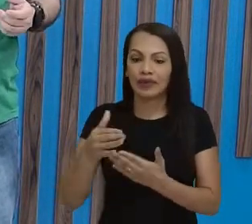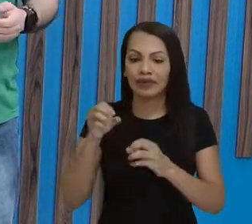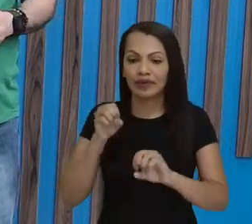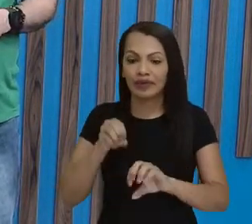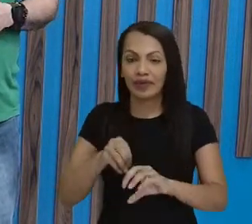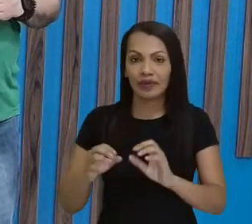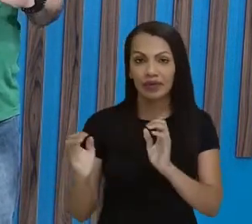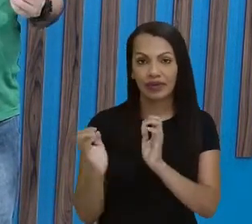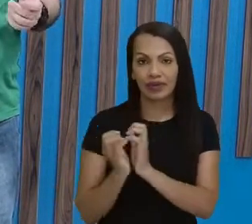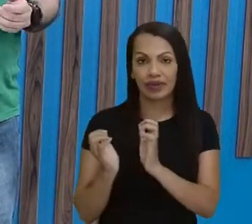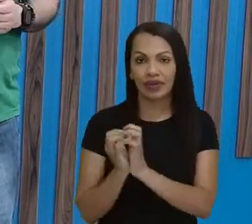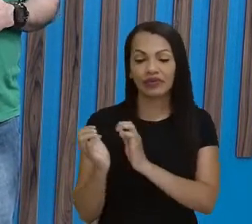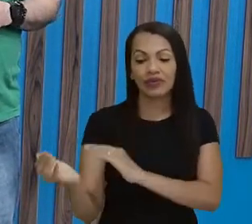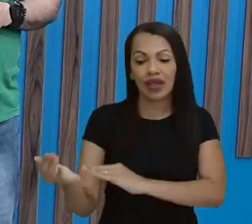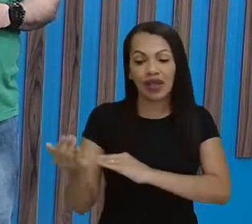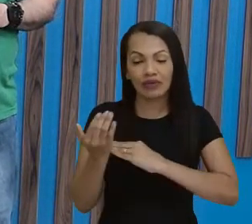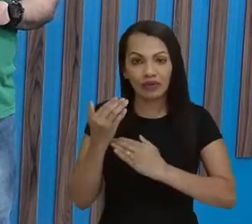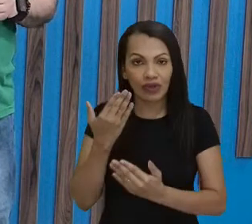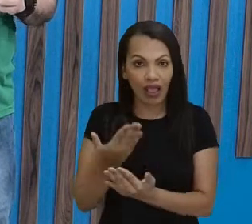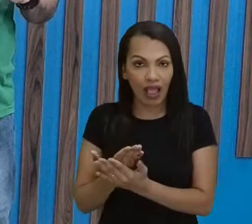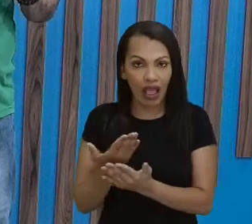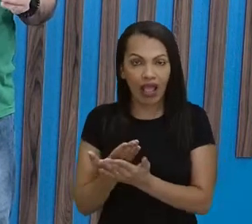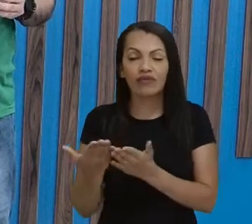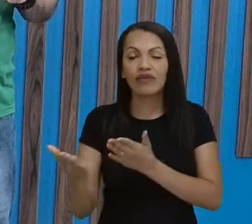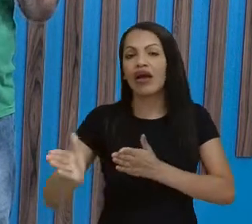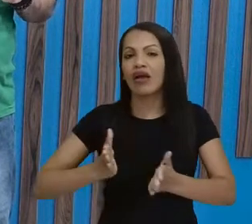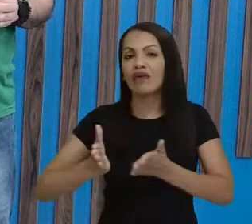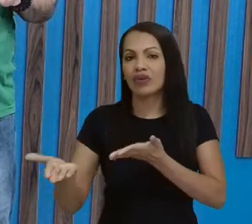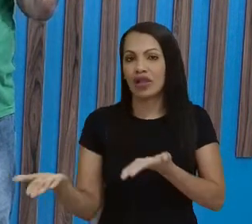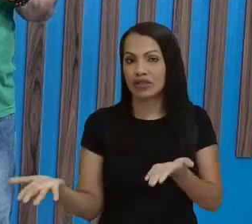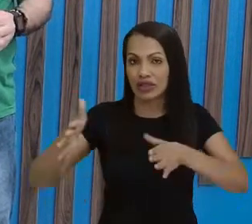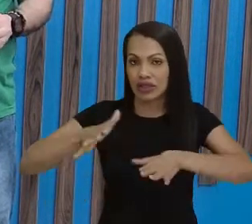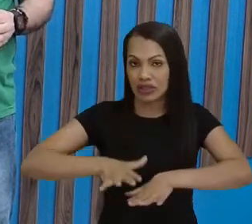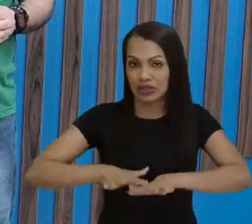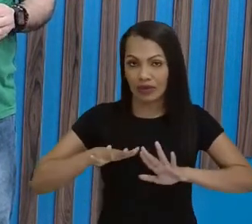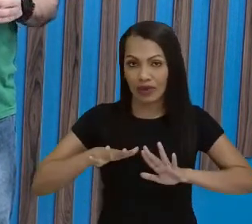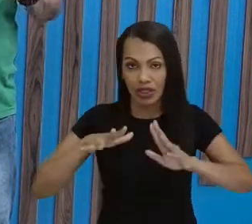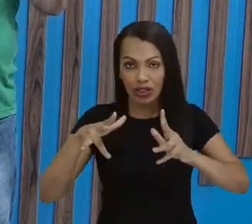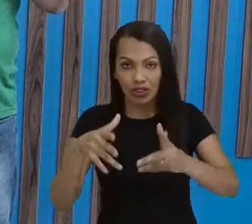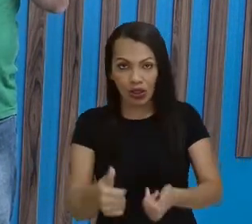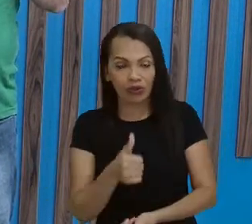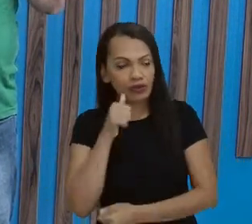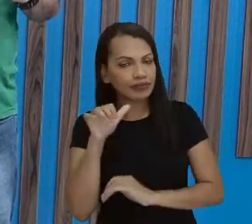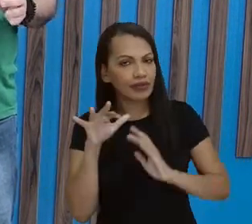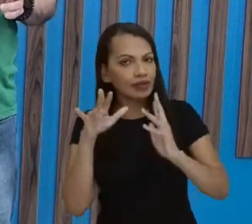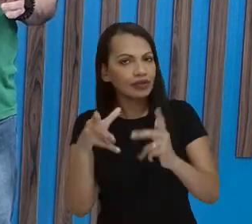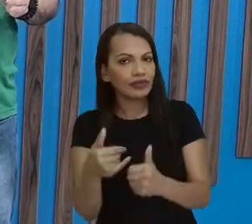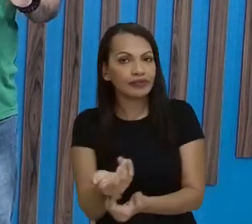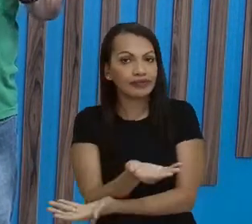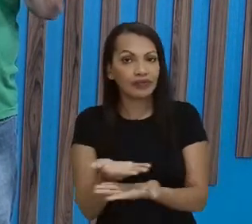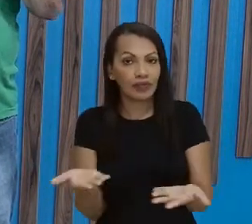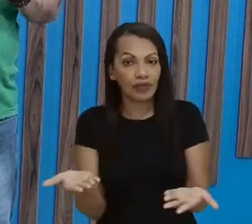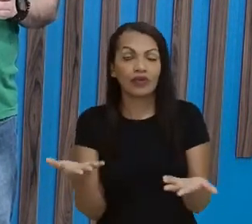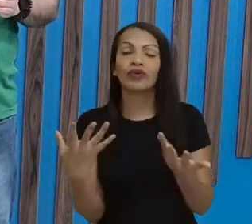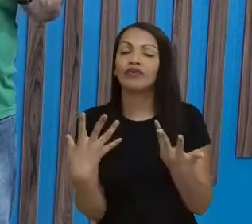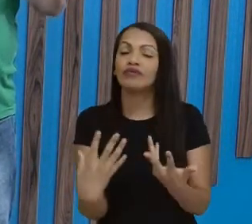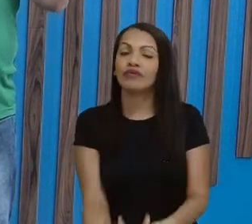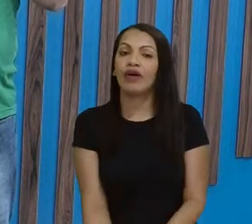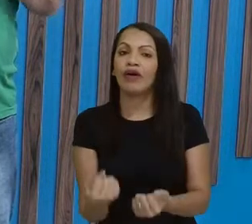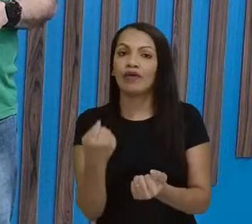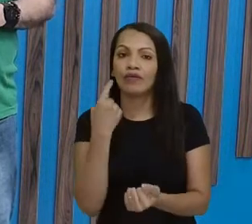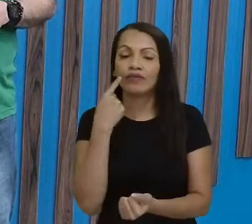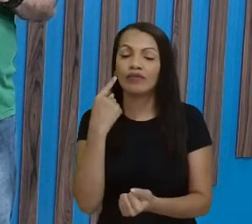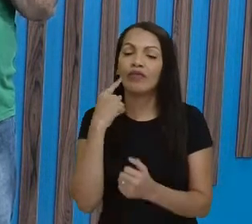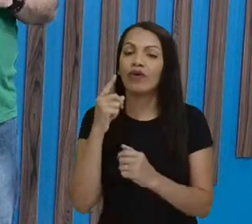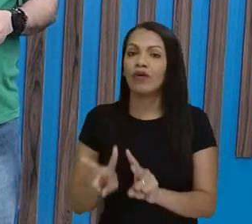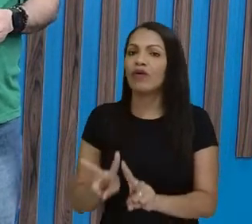ajudam para que nossas aulas se tornem mais acessíveis para todos e todas. Então, hoje nós vamos entrar em